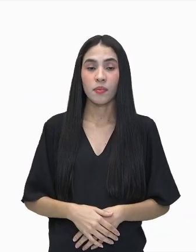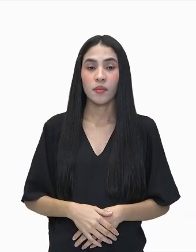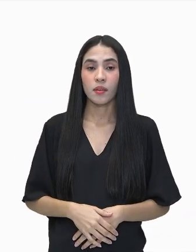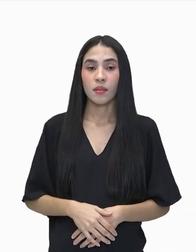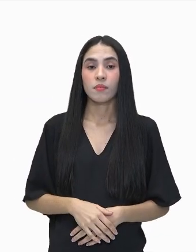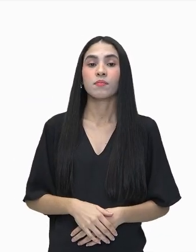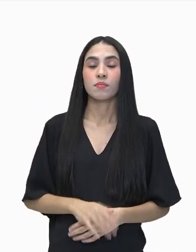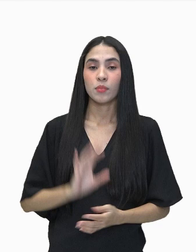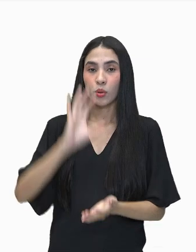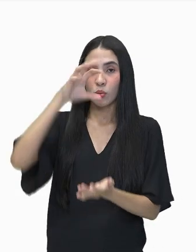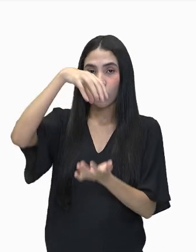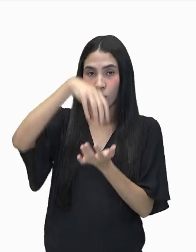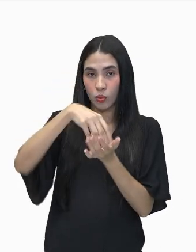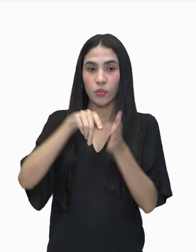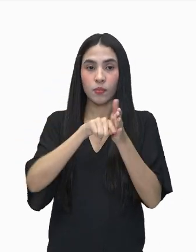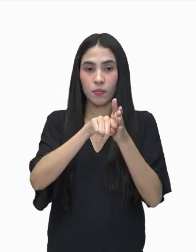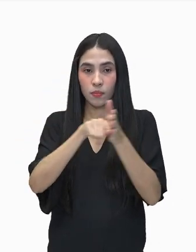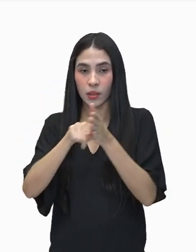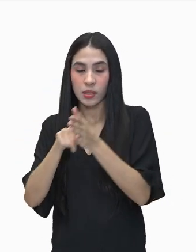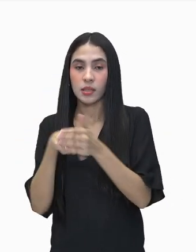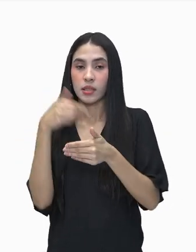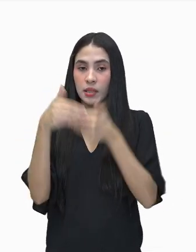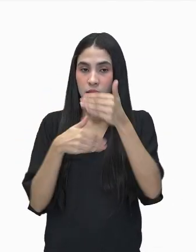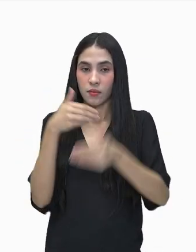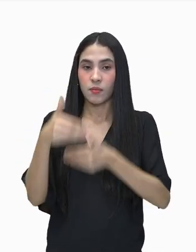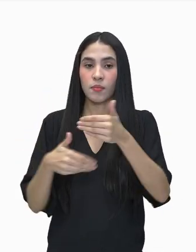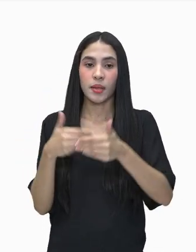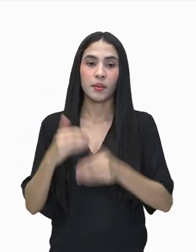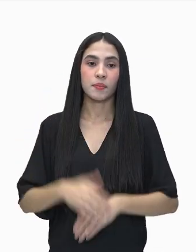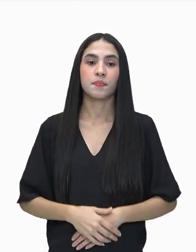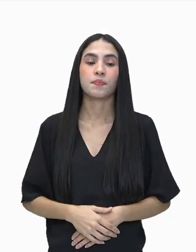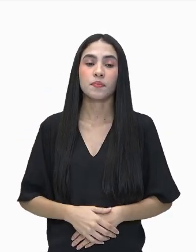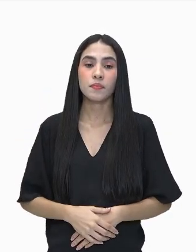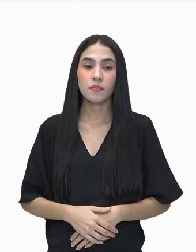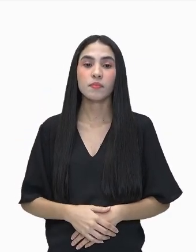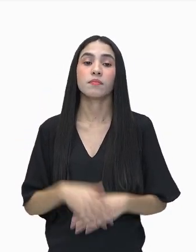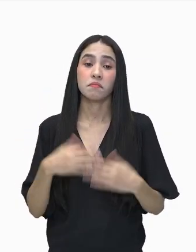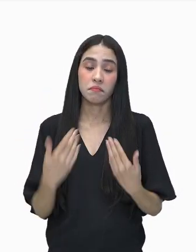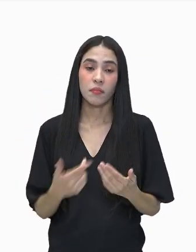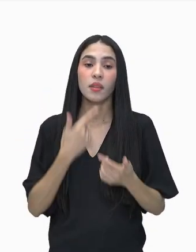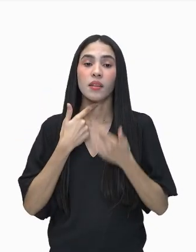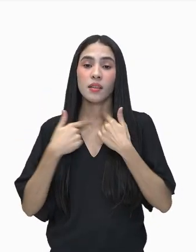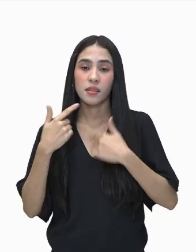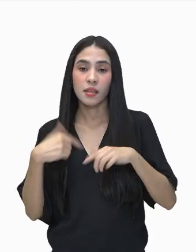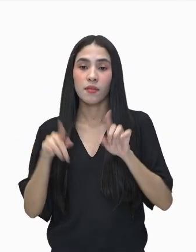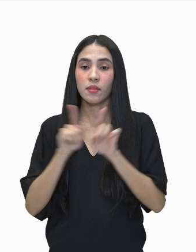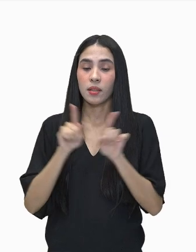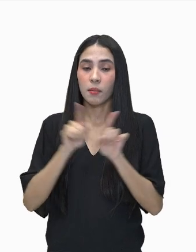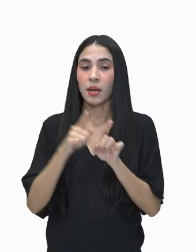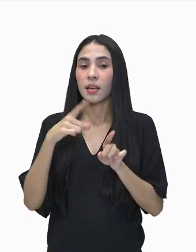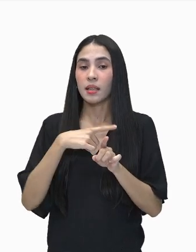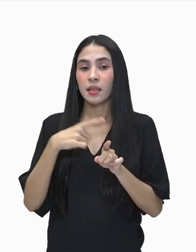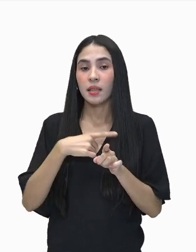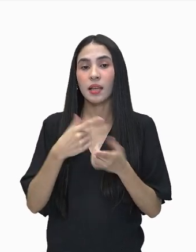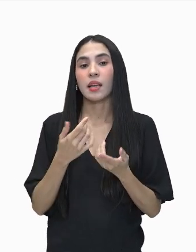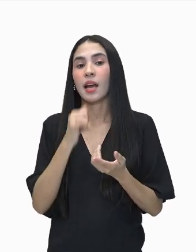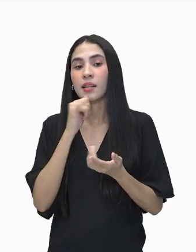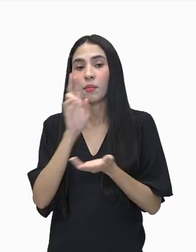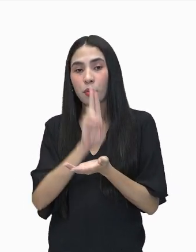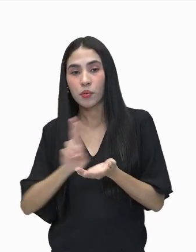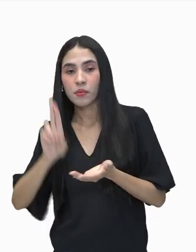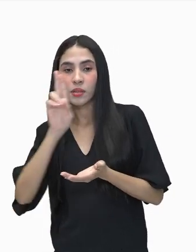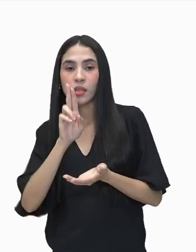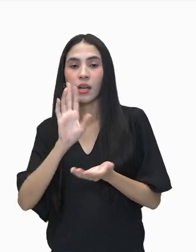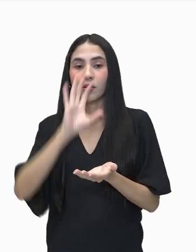de centros de pesquisa e desenvolvimento. Então, é desejável que nós tenhamos acesso a universidades, a